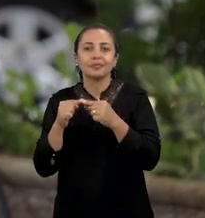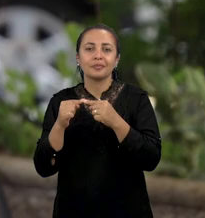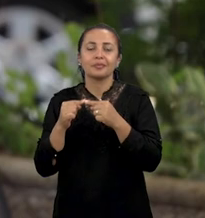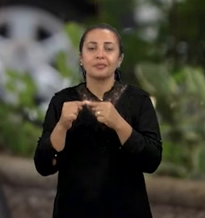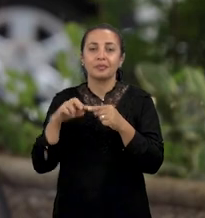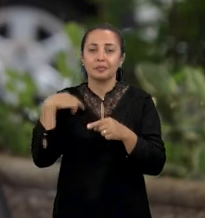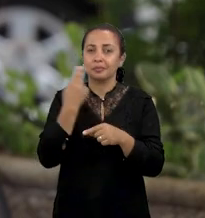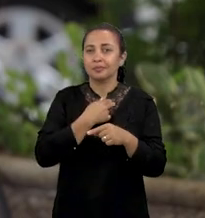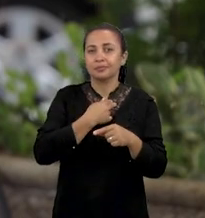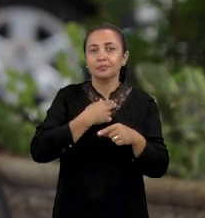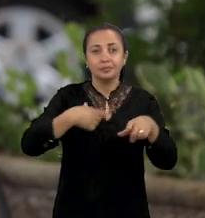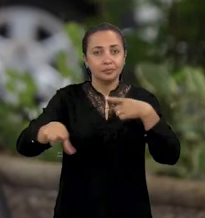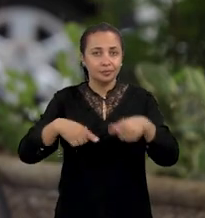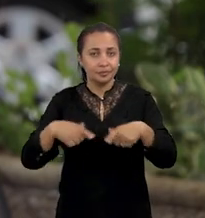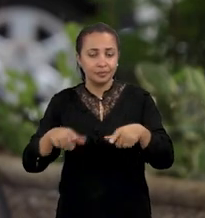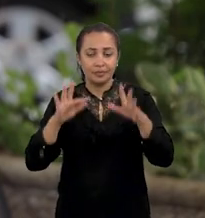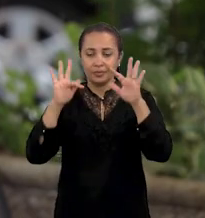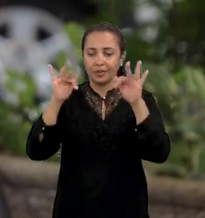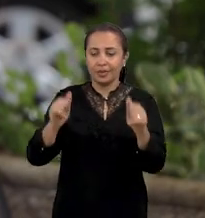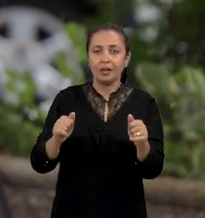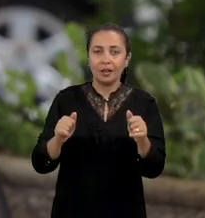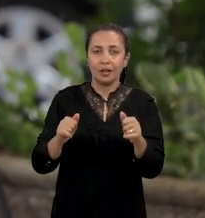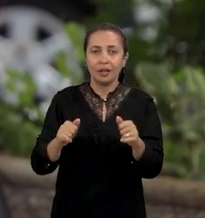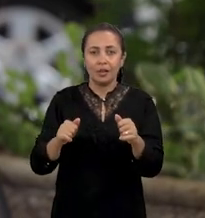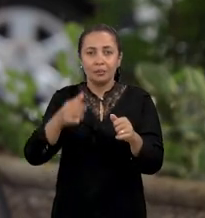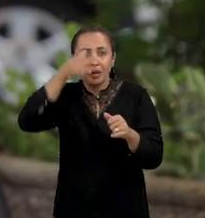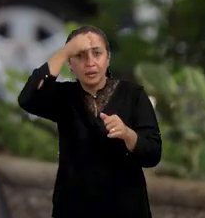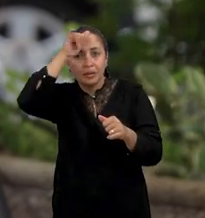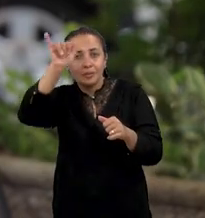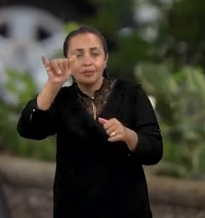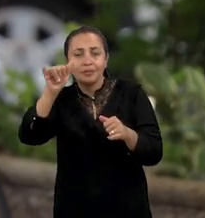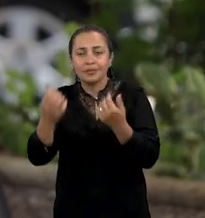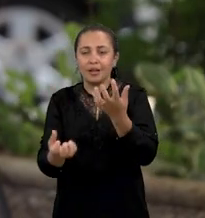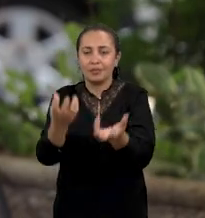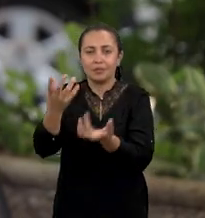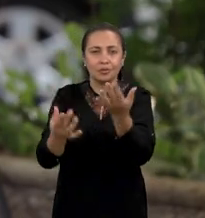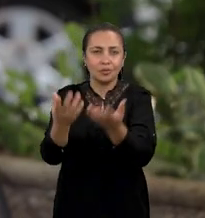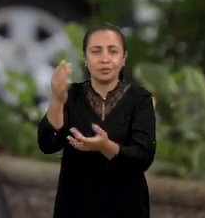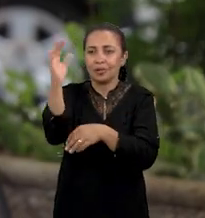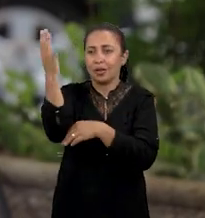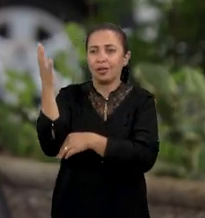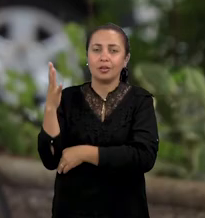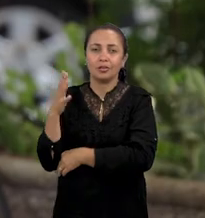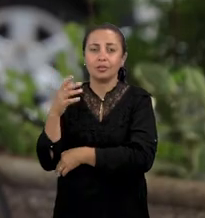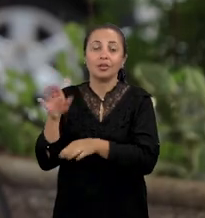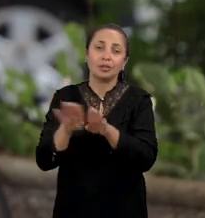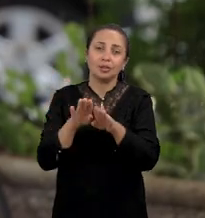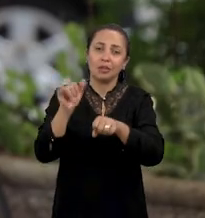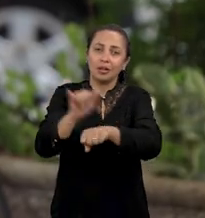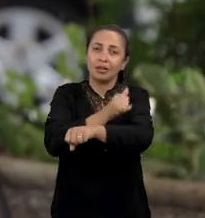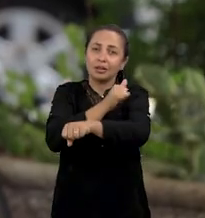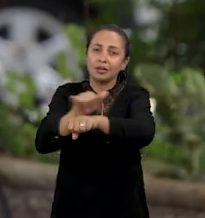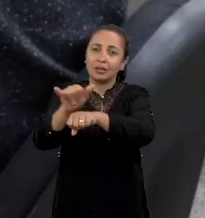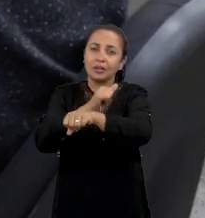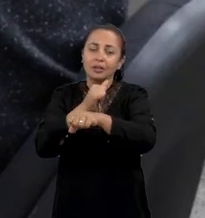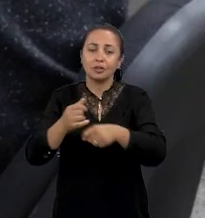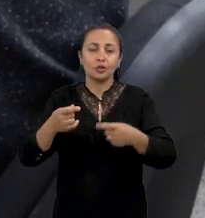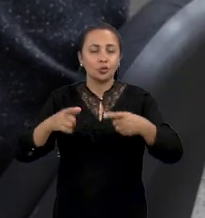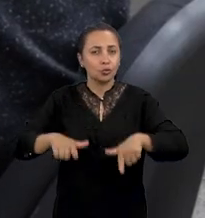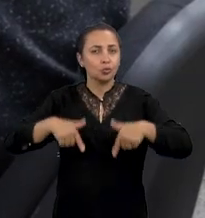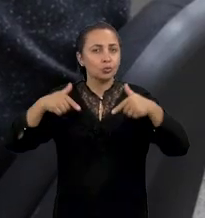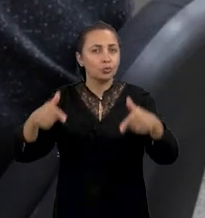na nossa atividade fim, na prevenção, até nas estratégias de combate,